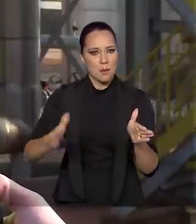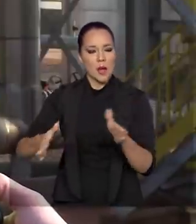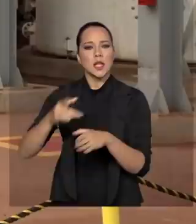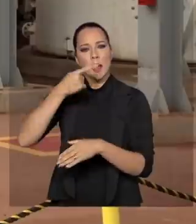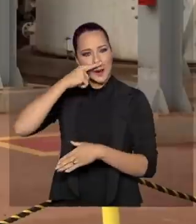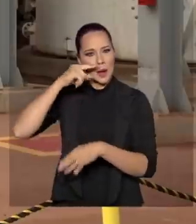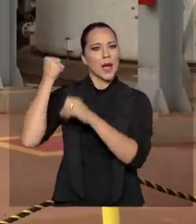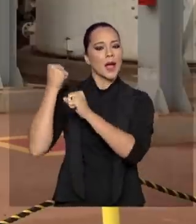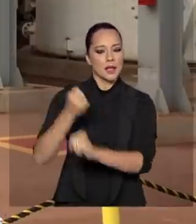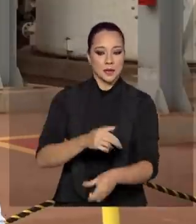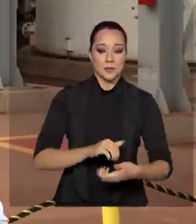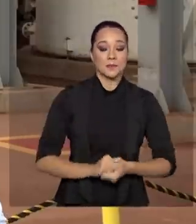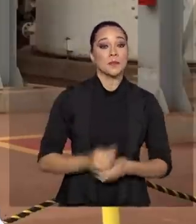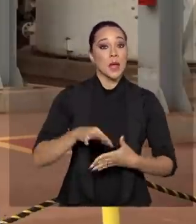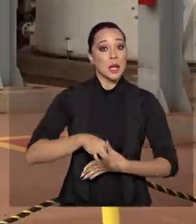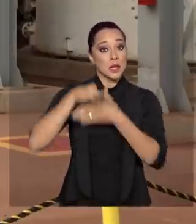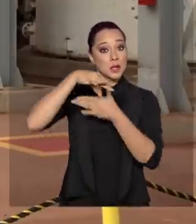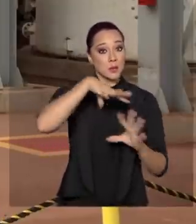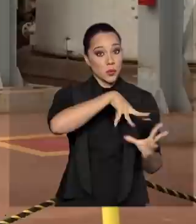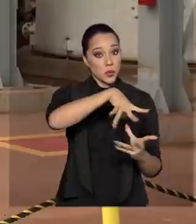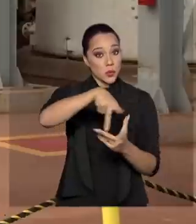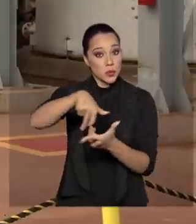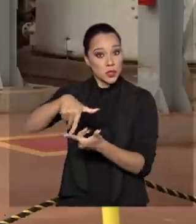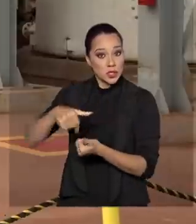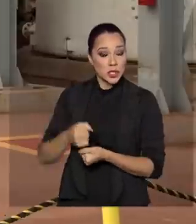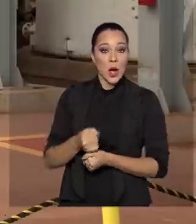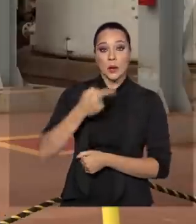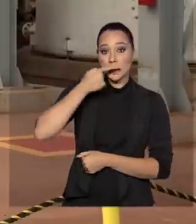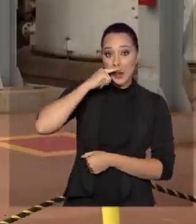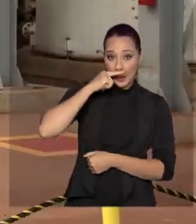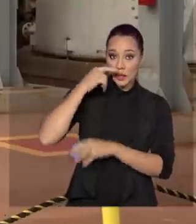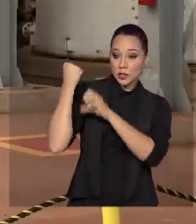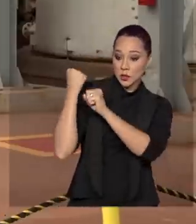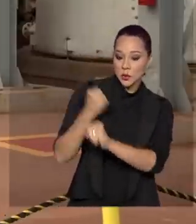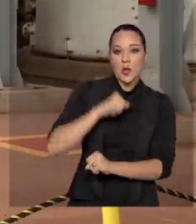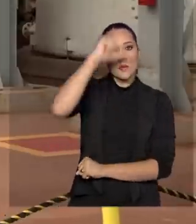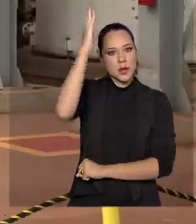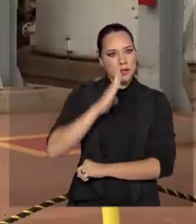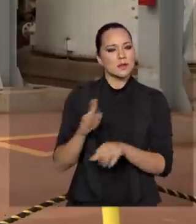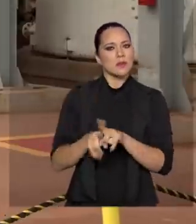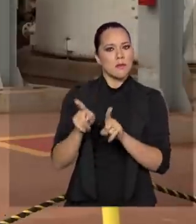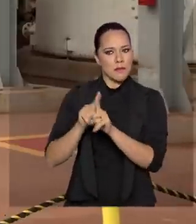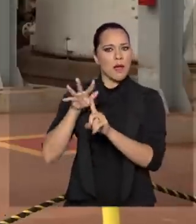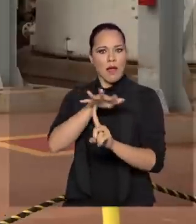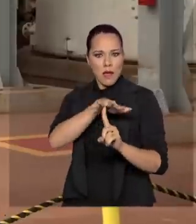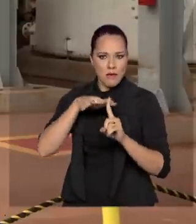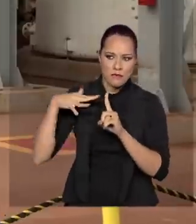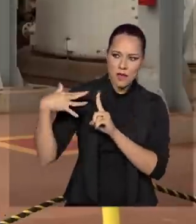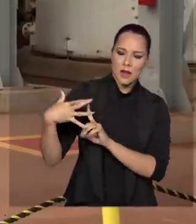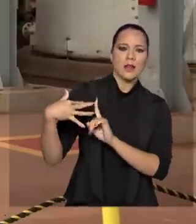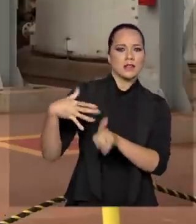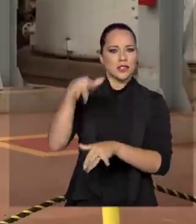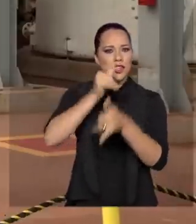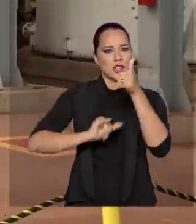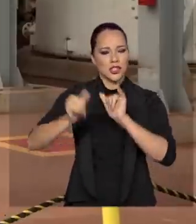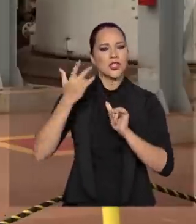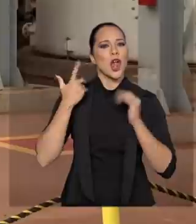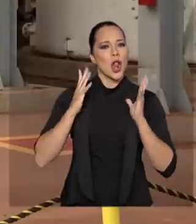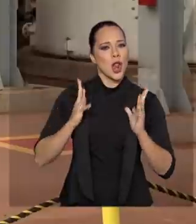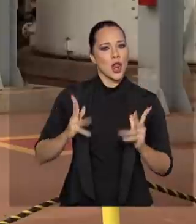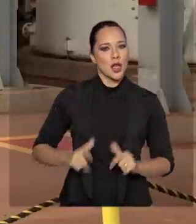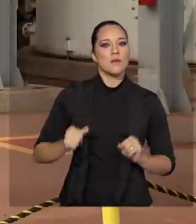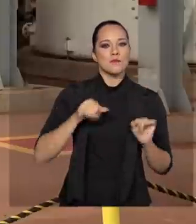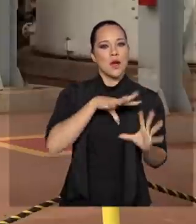cana-de-açúcar. Líder mundial na produção de cana-de-açúcar, o Brasil também pode ser referência na geração de energias limpas e